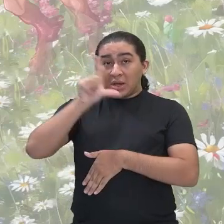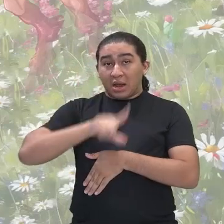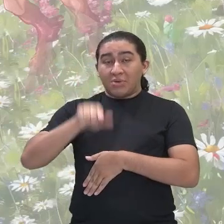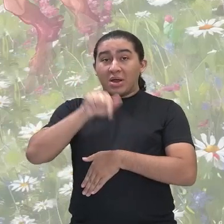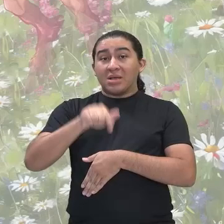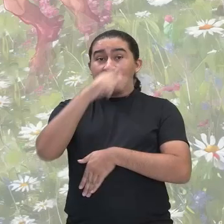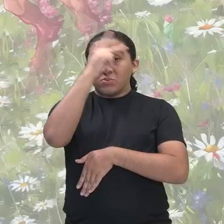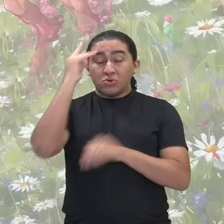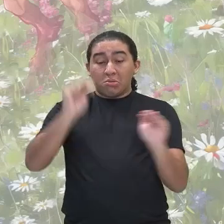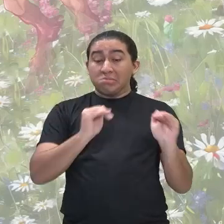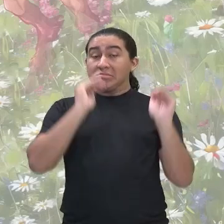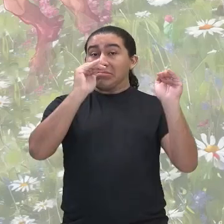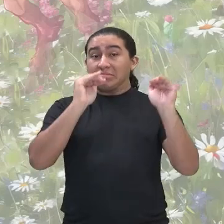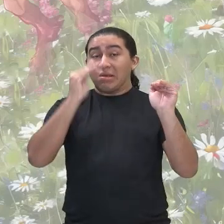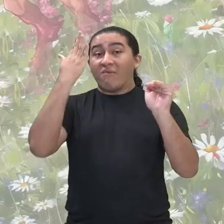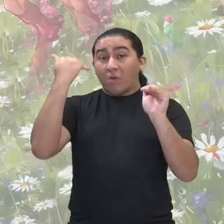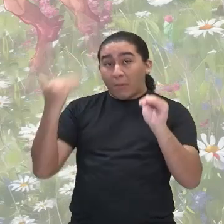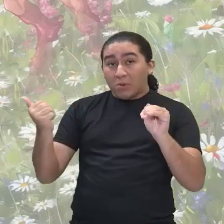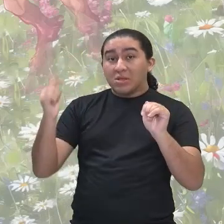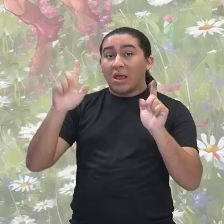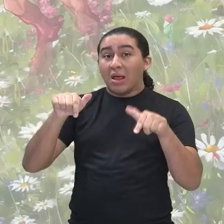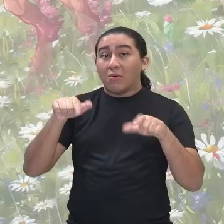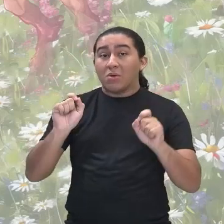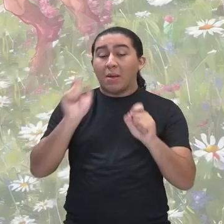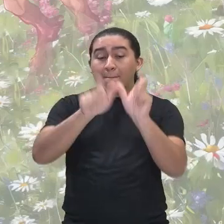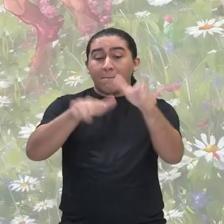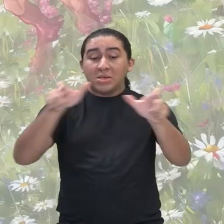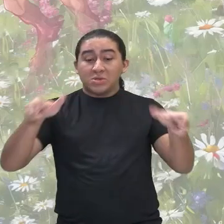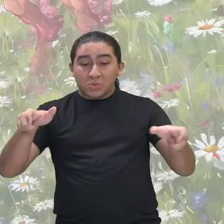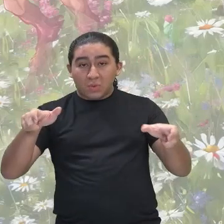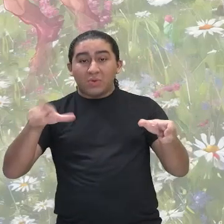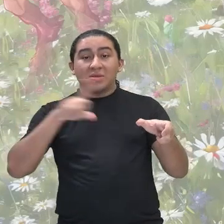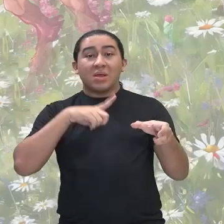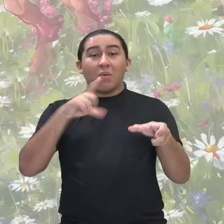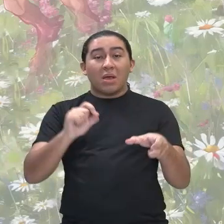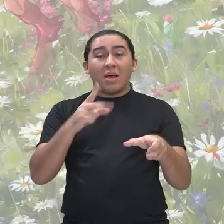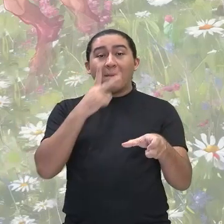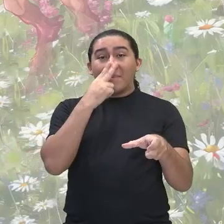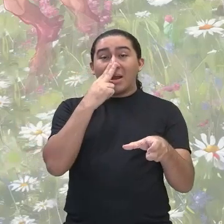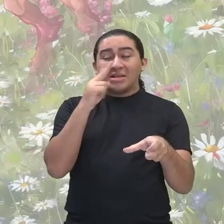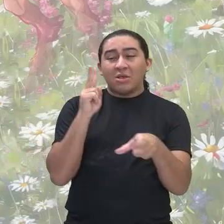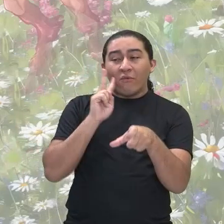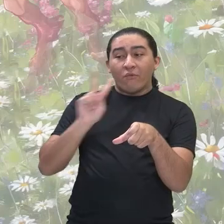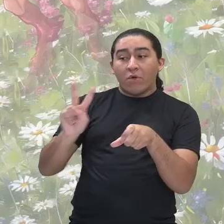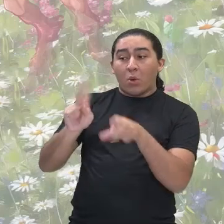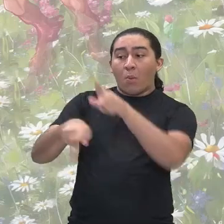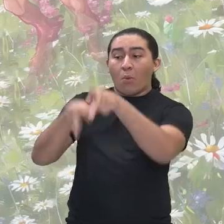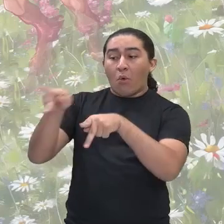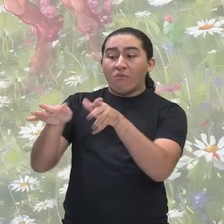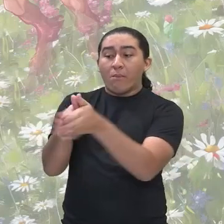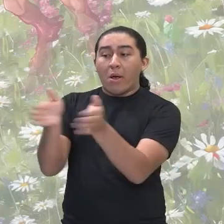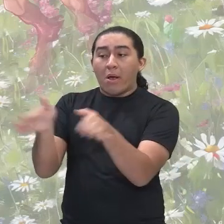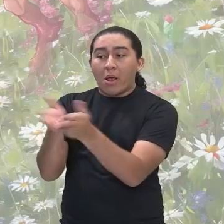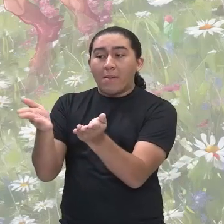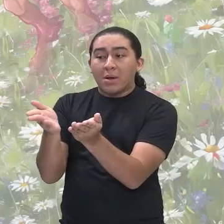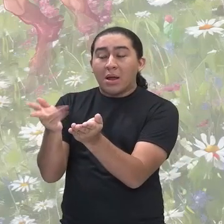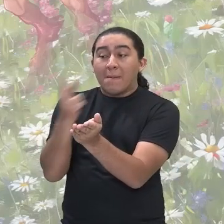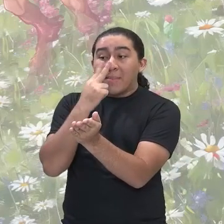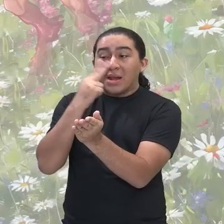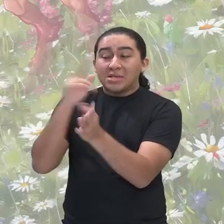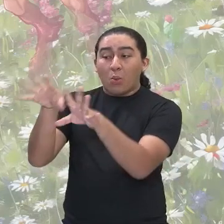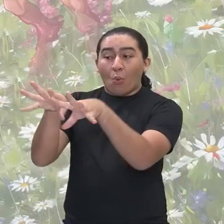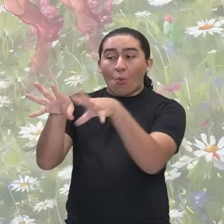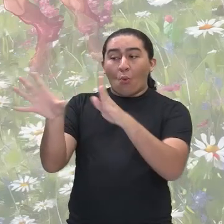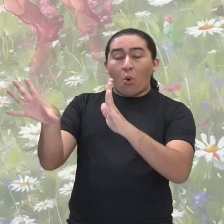se destacam mesmo, são pessoas que tomam para si as dores da população, geralmente das pessoas